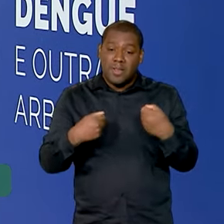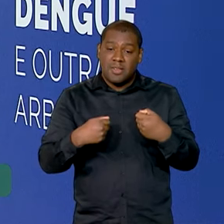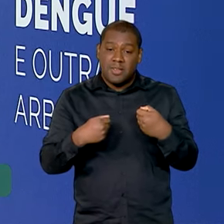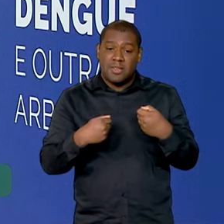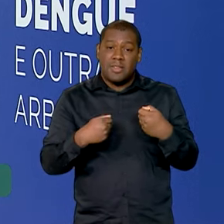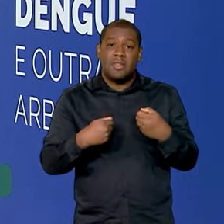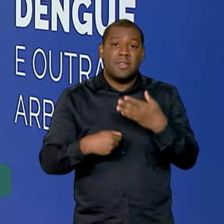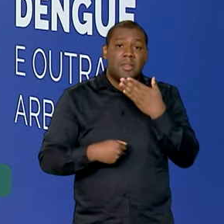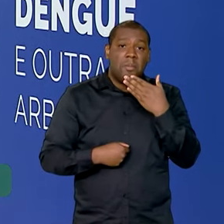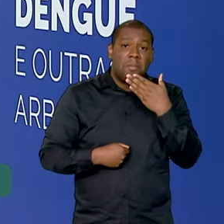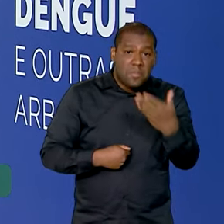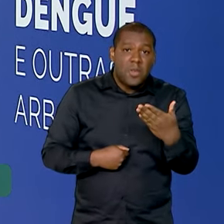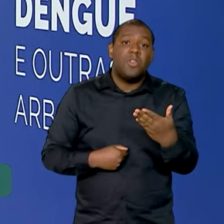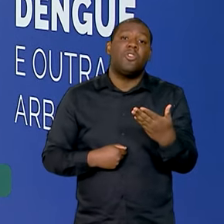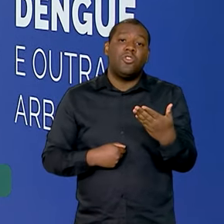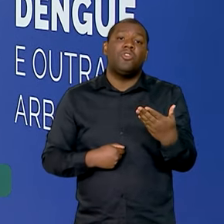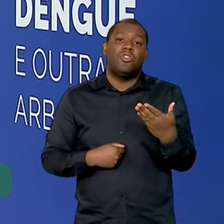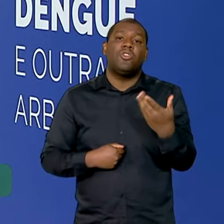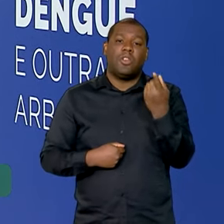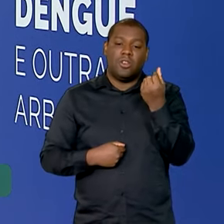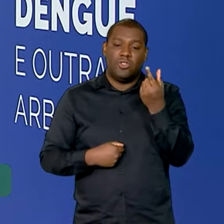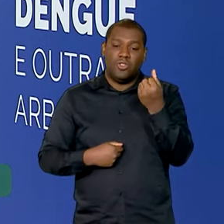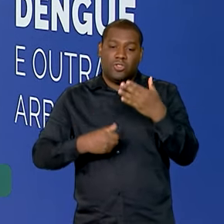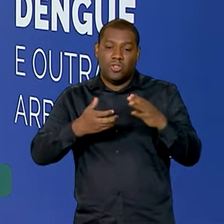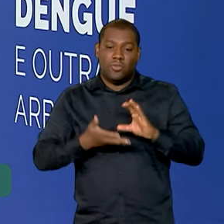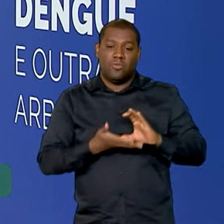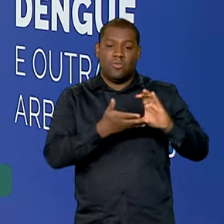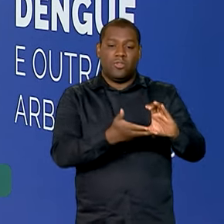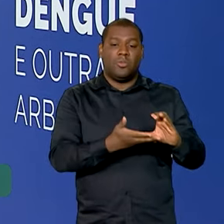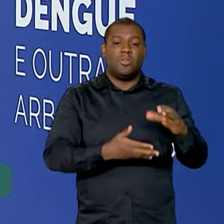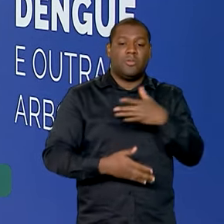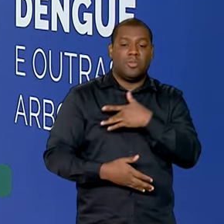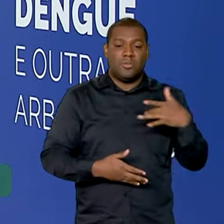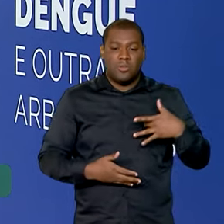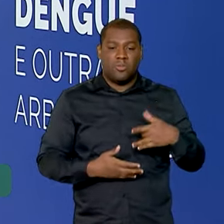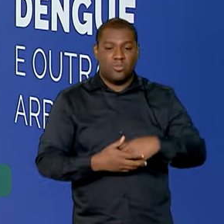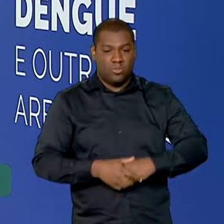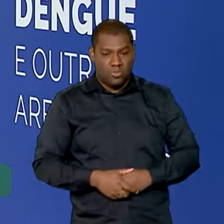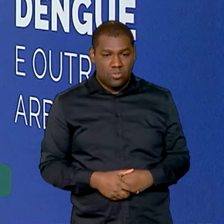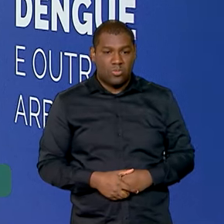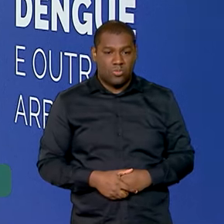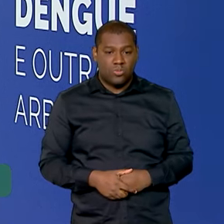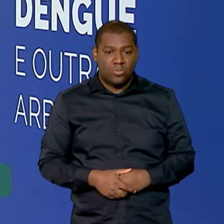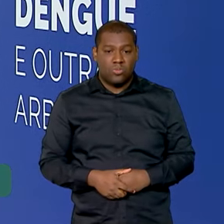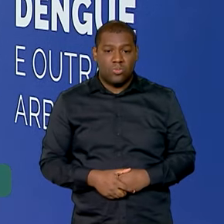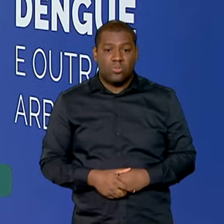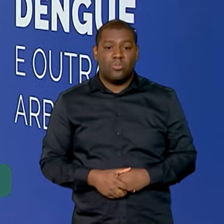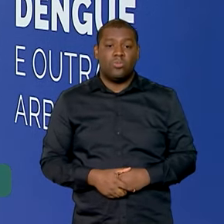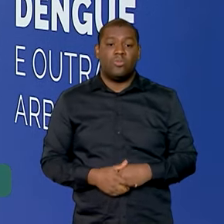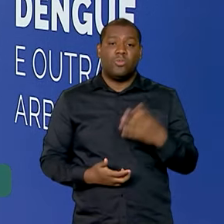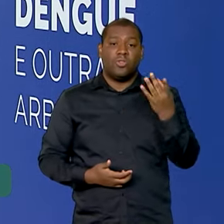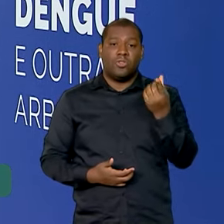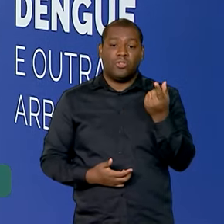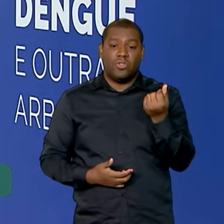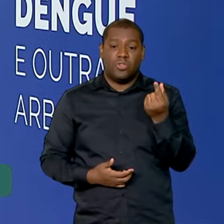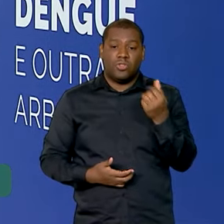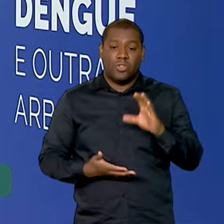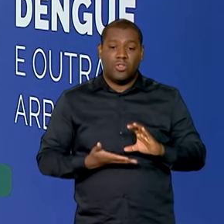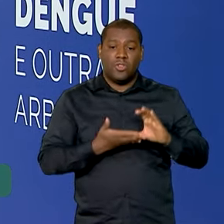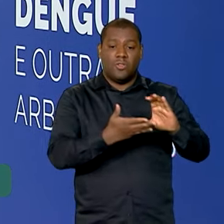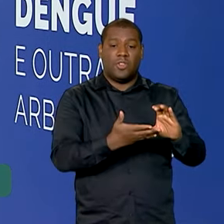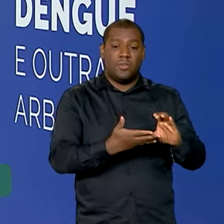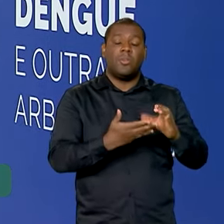solicitar a verba para a saúde. E os recursos liberados devem ser destinados para ações que incluem medidas de